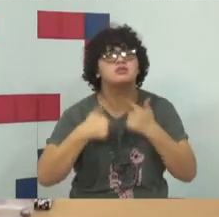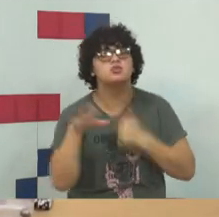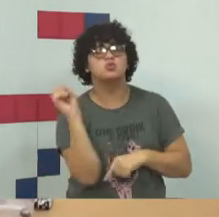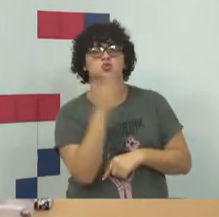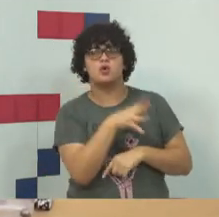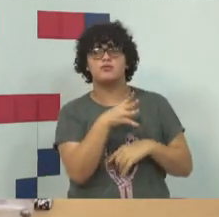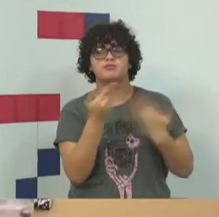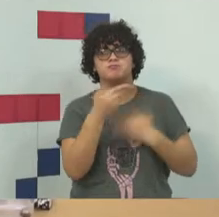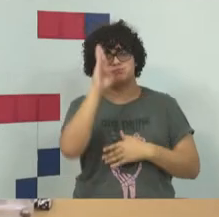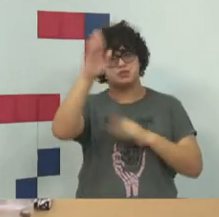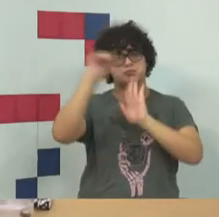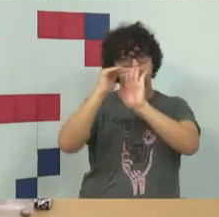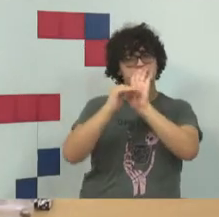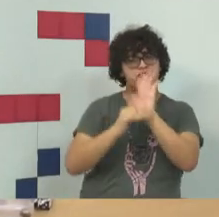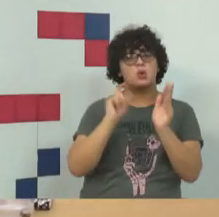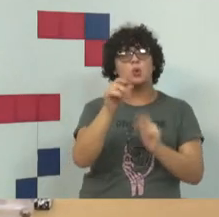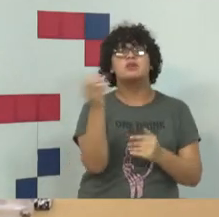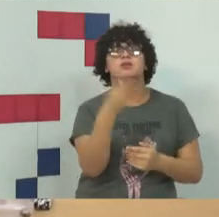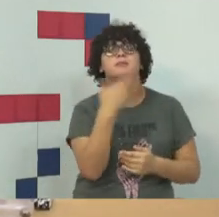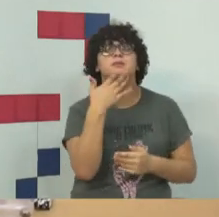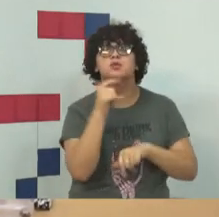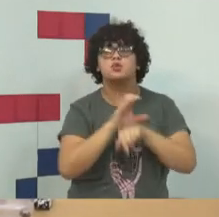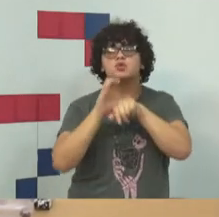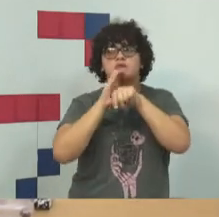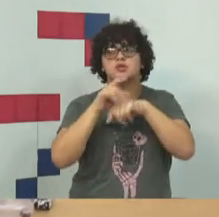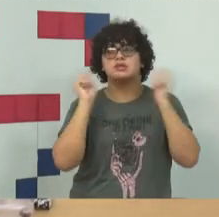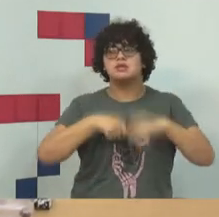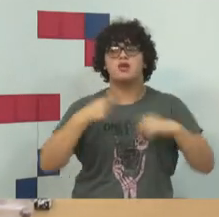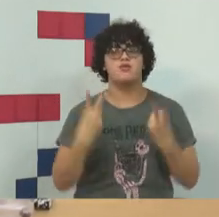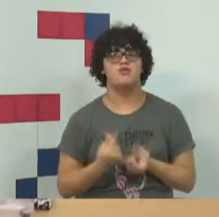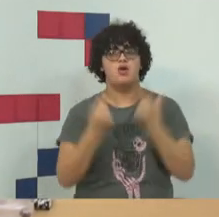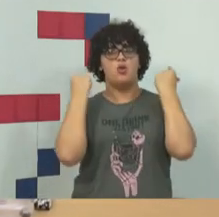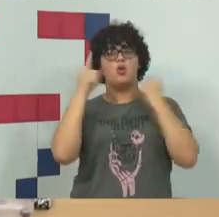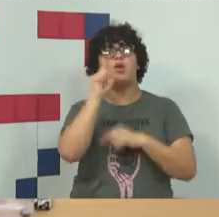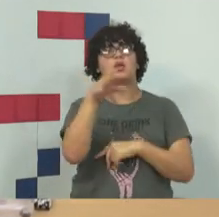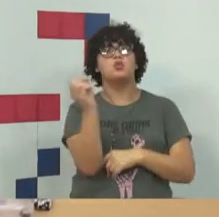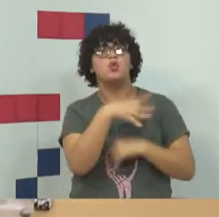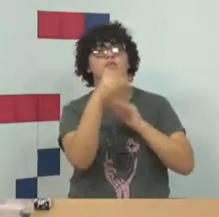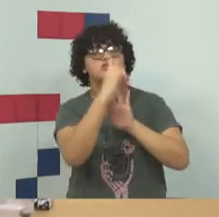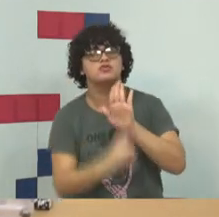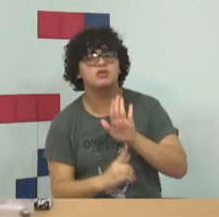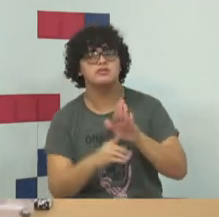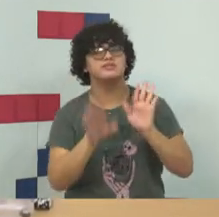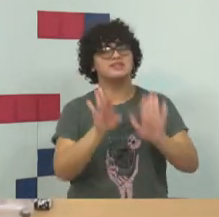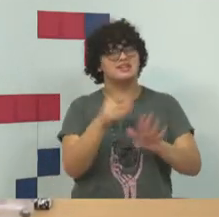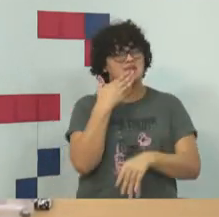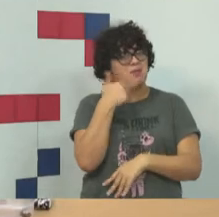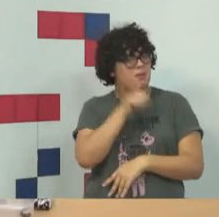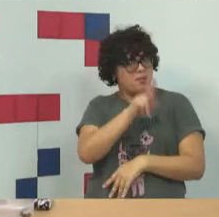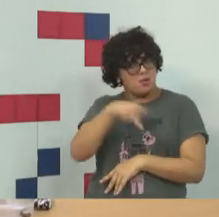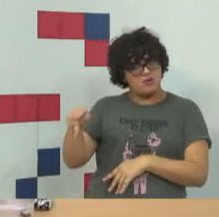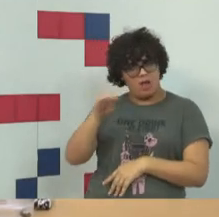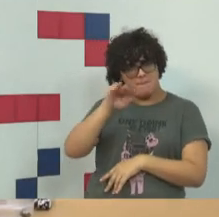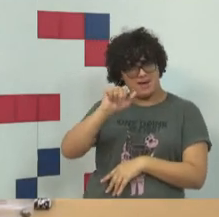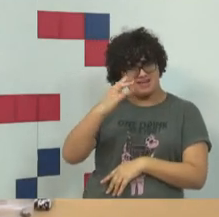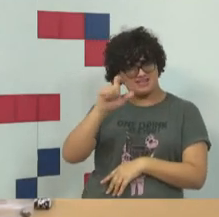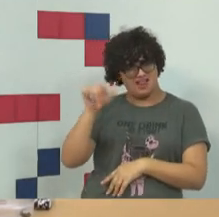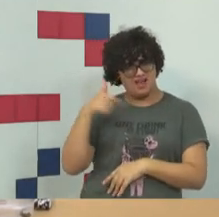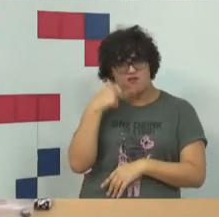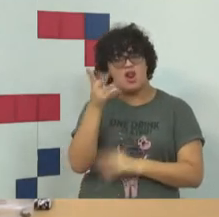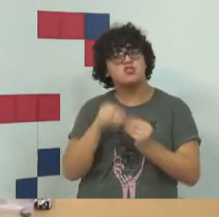princípios, novos princípios constitucionais, novos valores, novos direitos. A professora falava de dignidade.